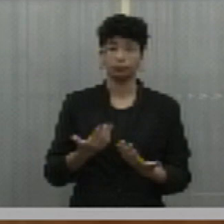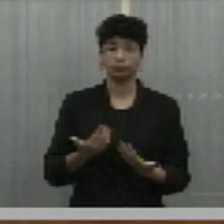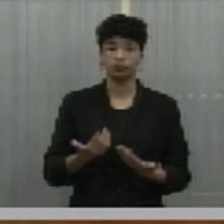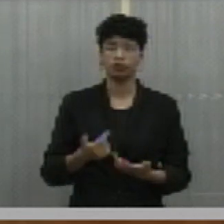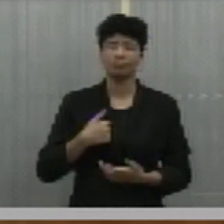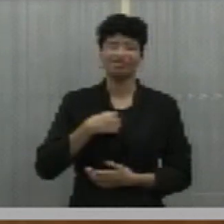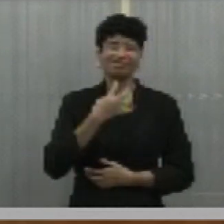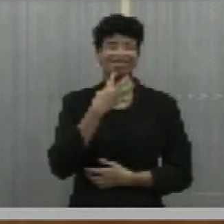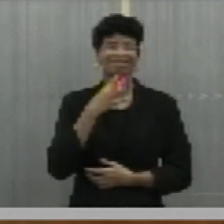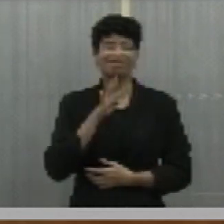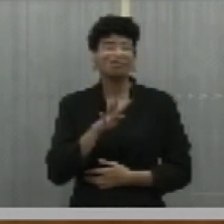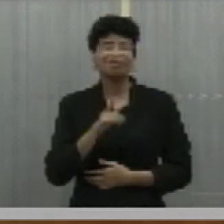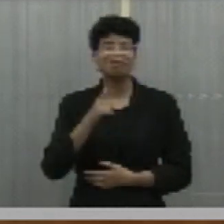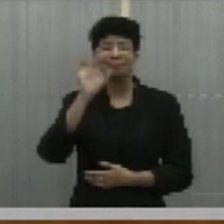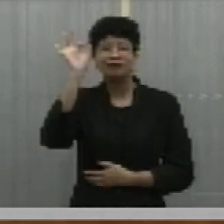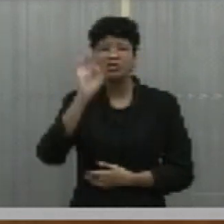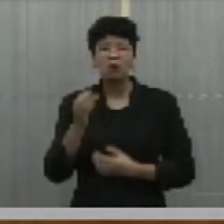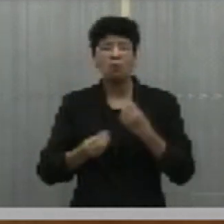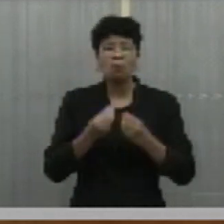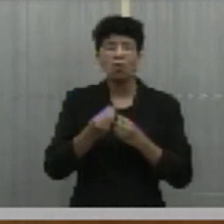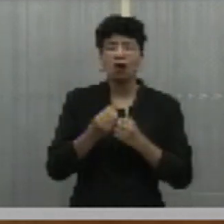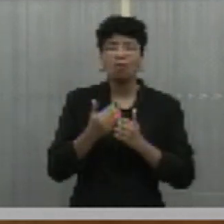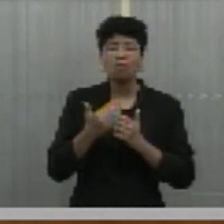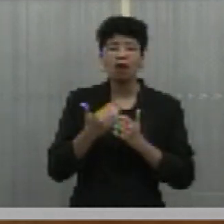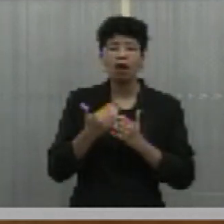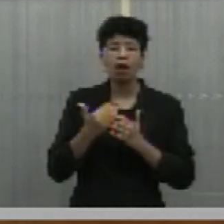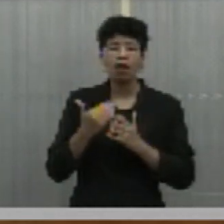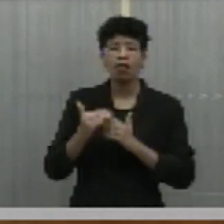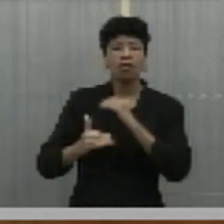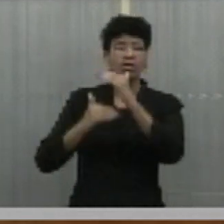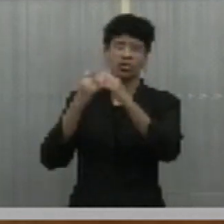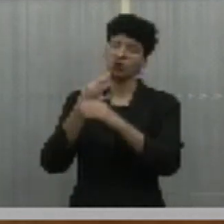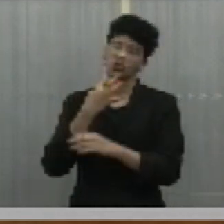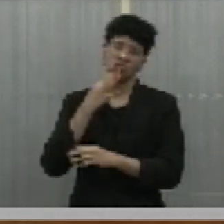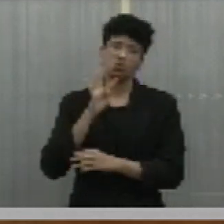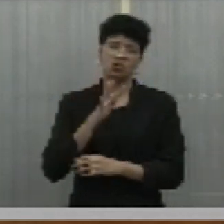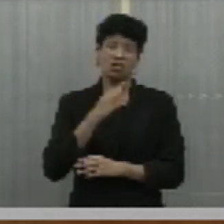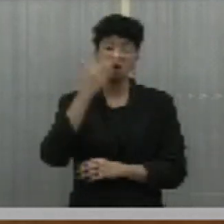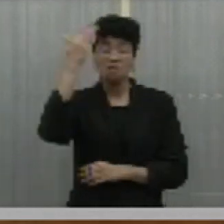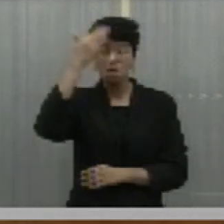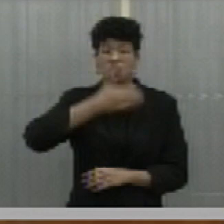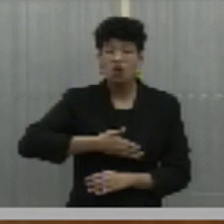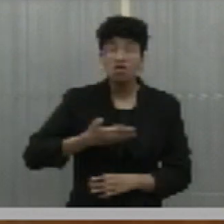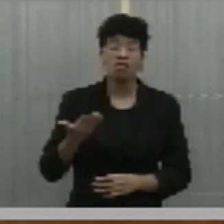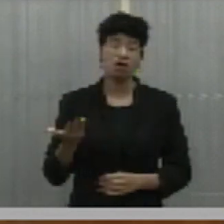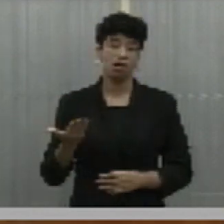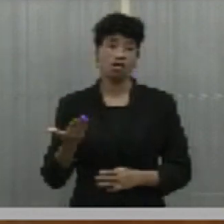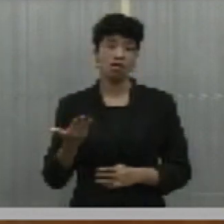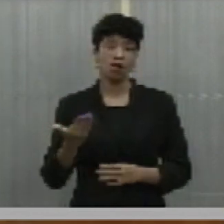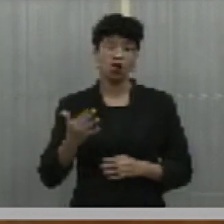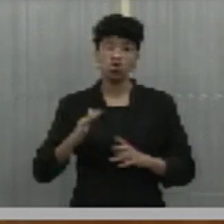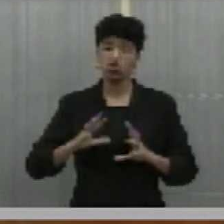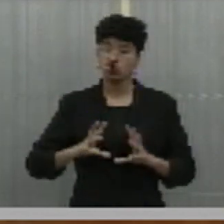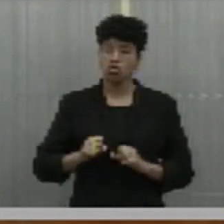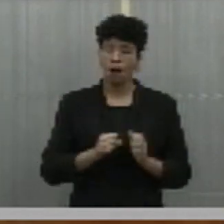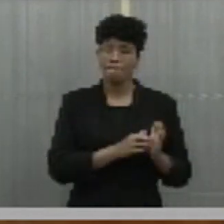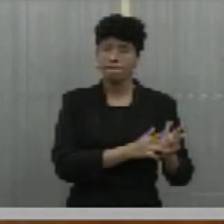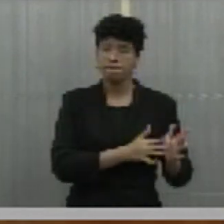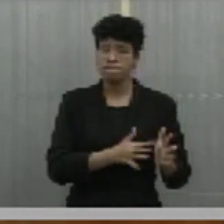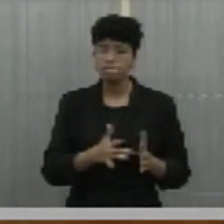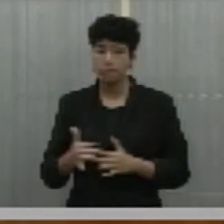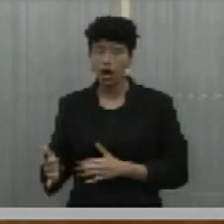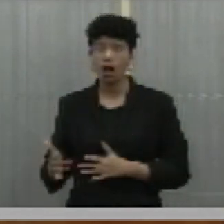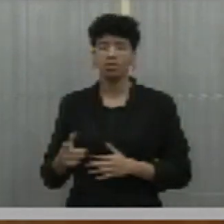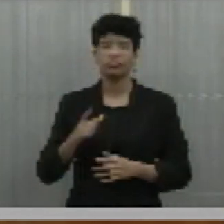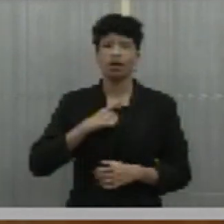Eu não conheço nenhum avanço, infelizmente, eu não conheço nenhum avanço durante todo esse período que a Equatorial